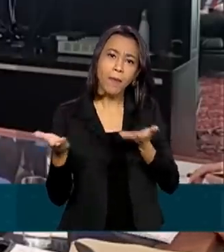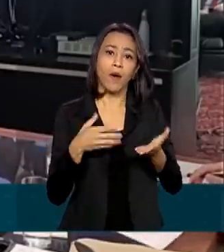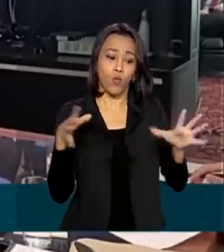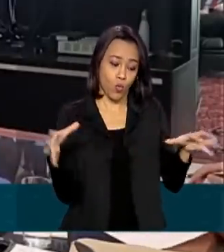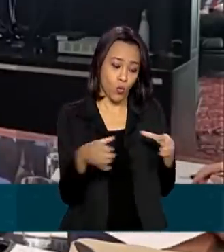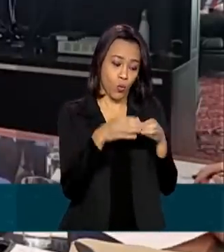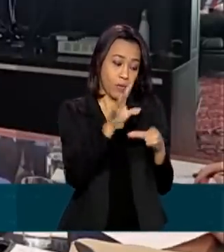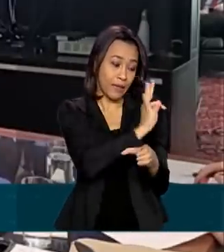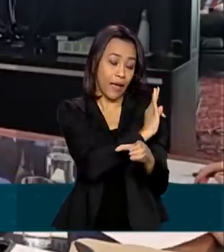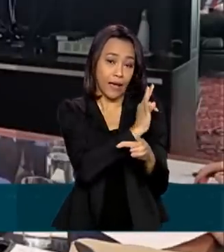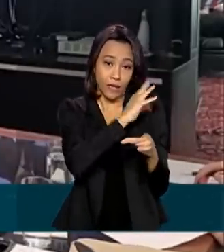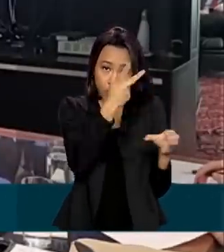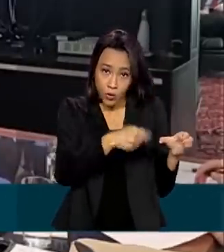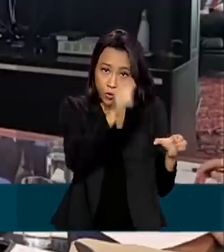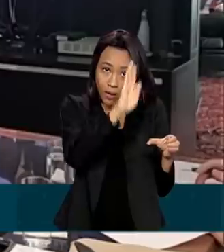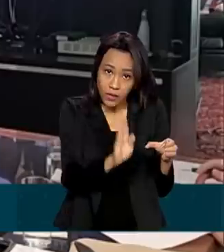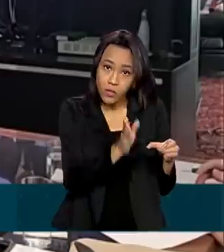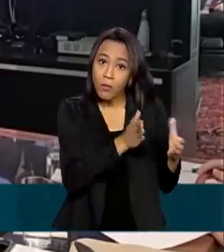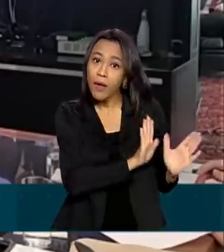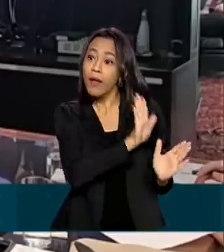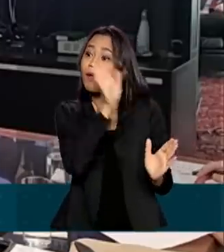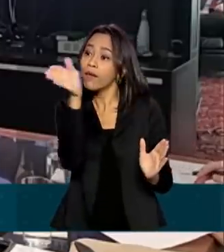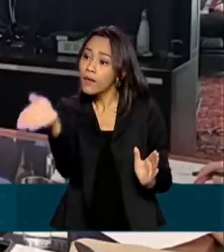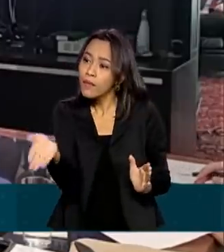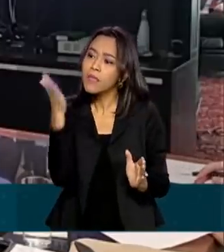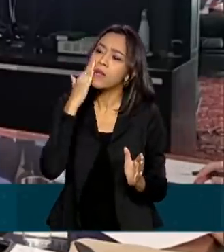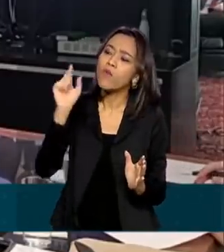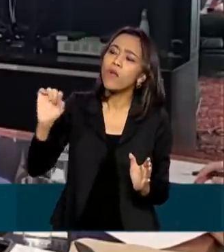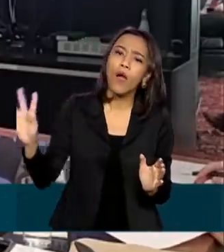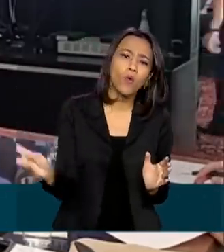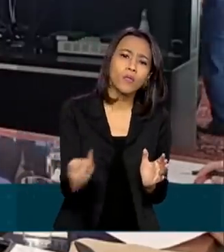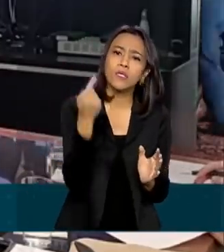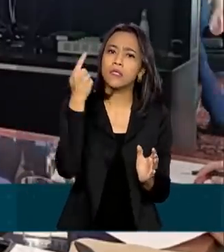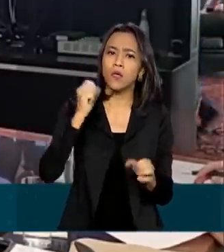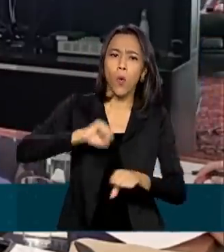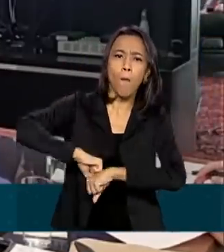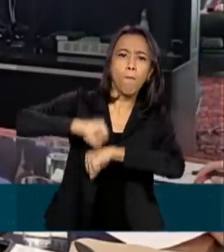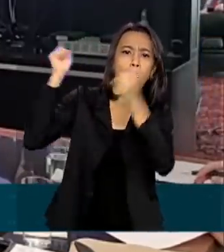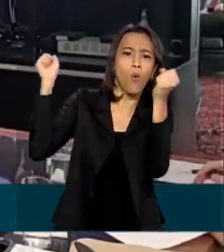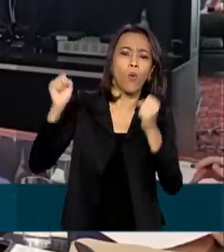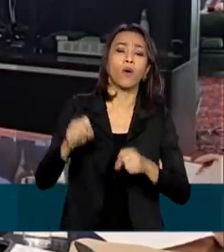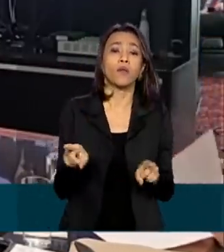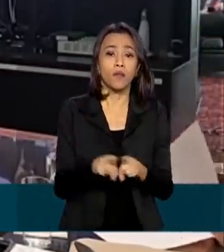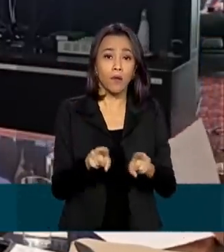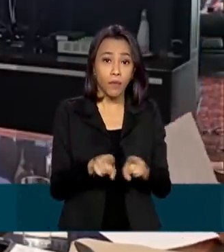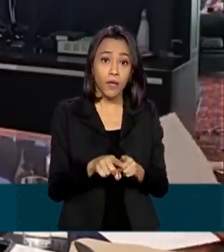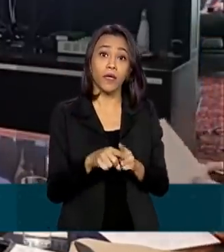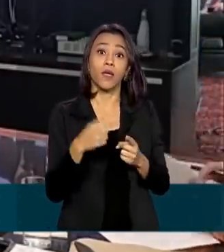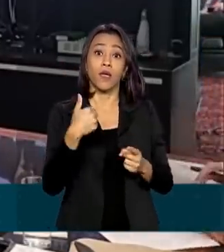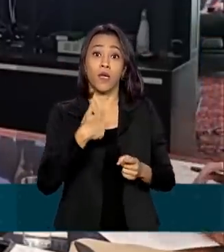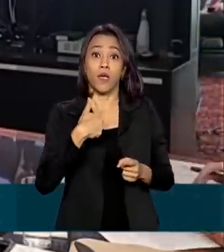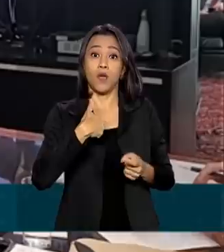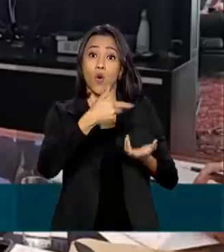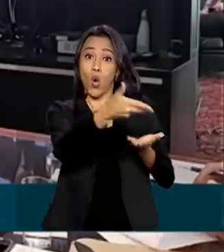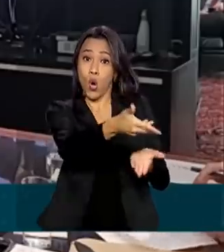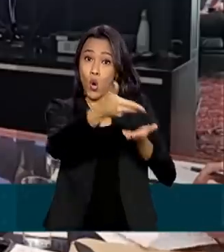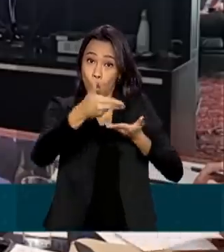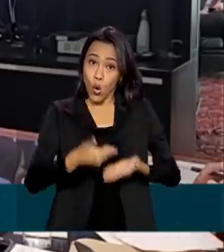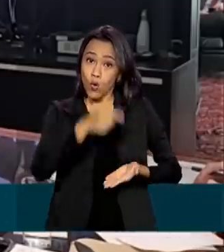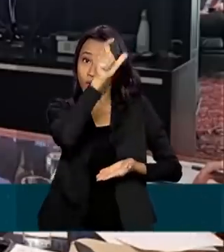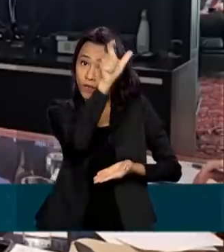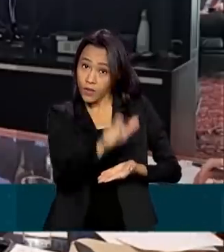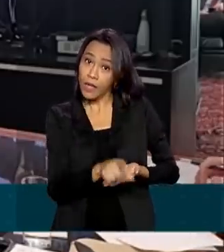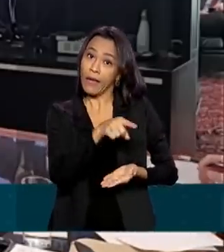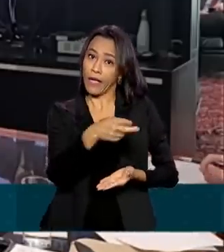colaborar na realização da perícia da explosão. Convidei, como meu enviado especial e chefe